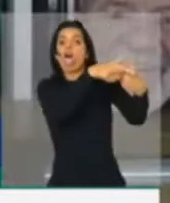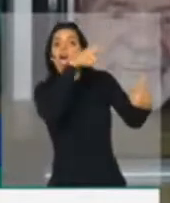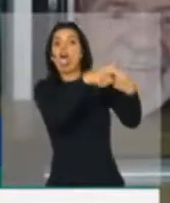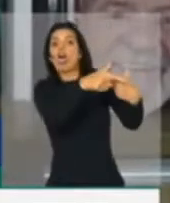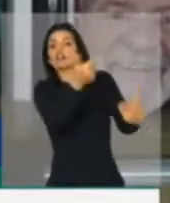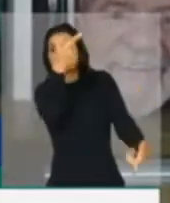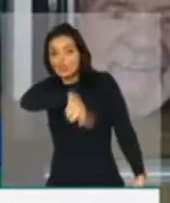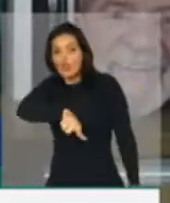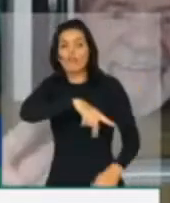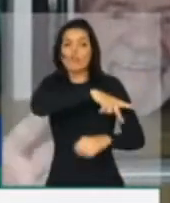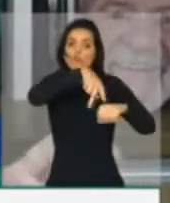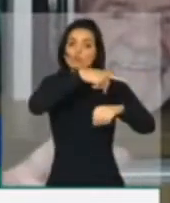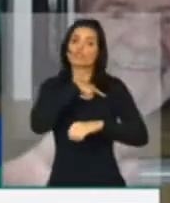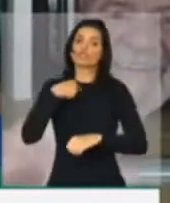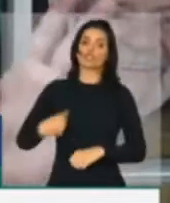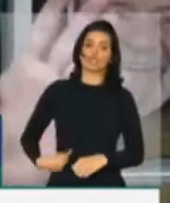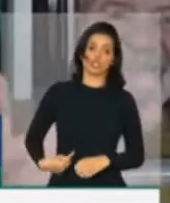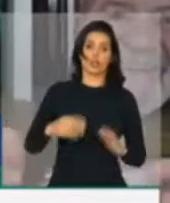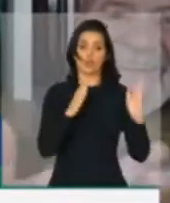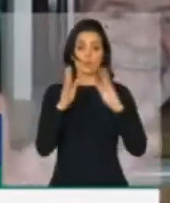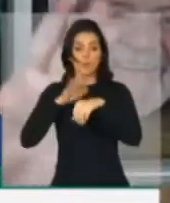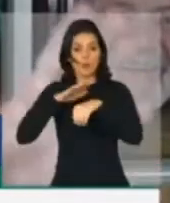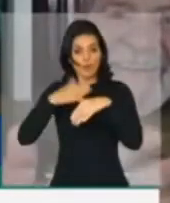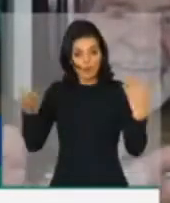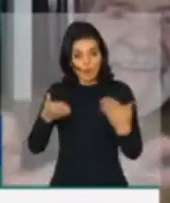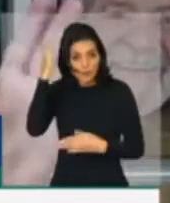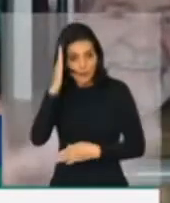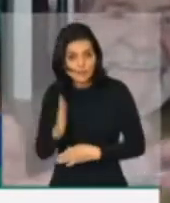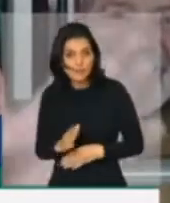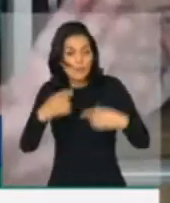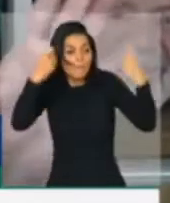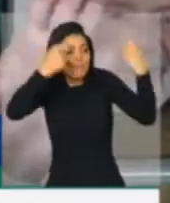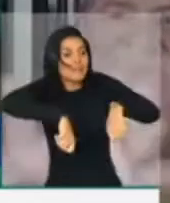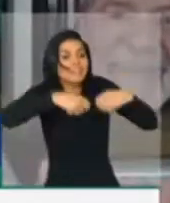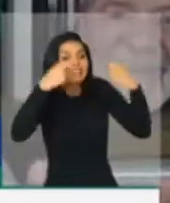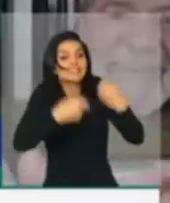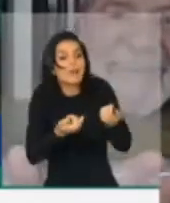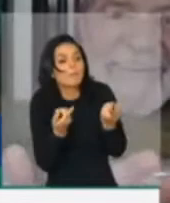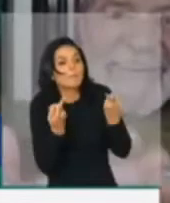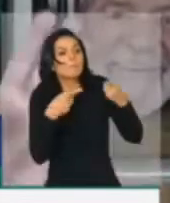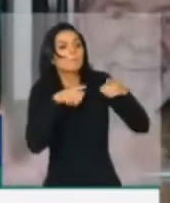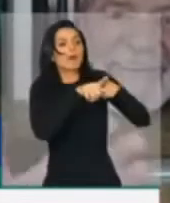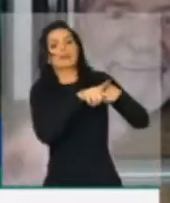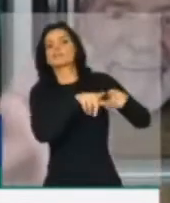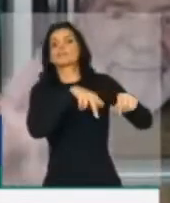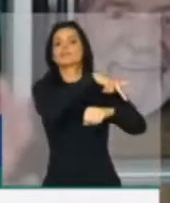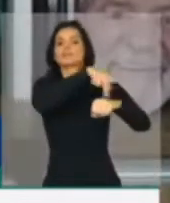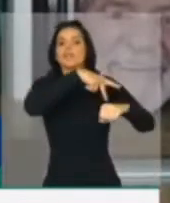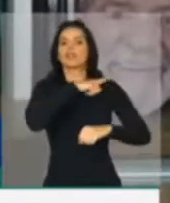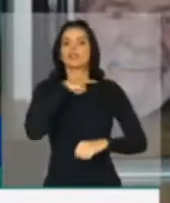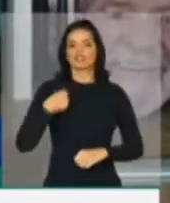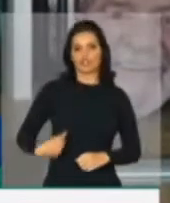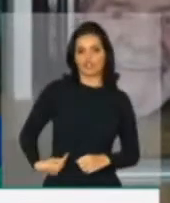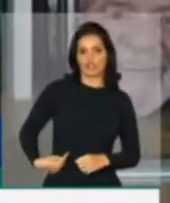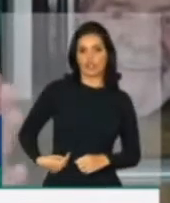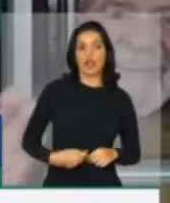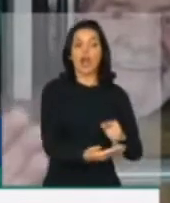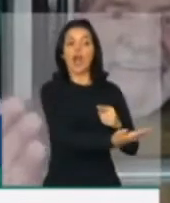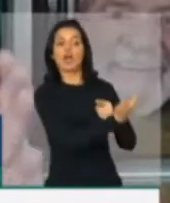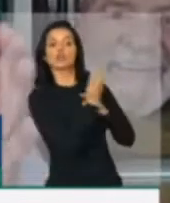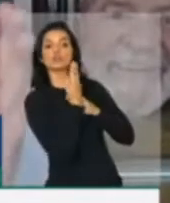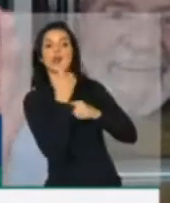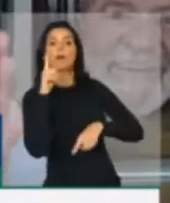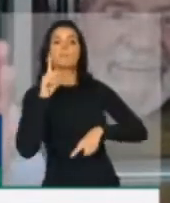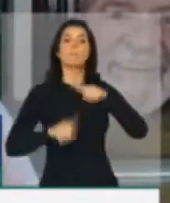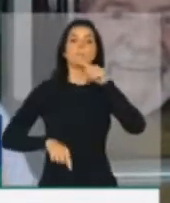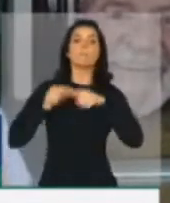China, no momento em o Brasil precisa dos insumos para produzir vacina? A China não só é a principal